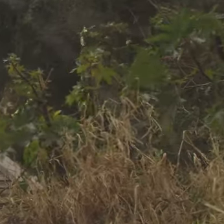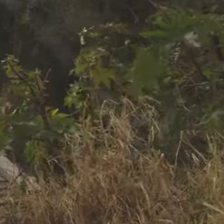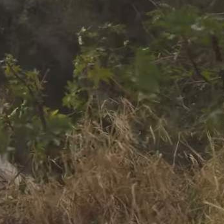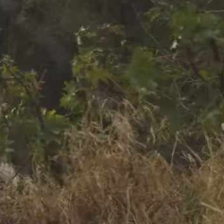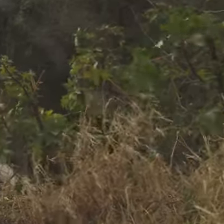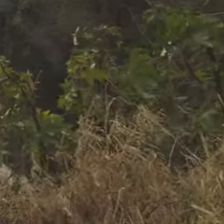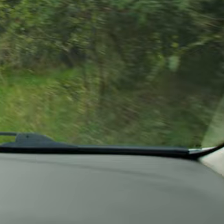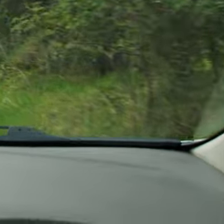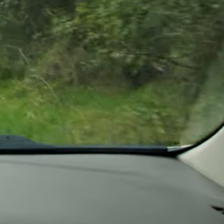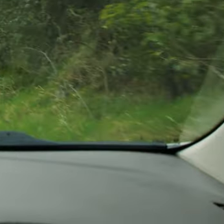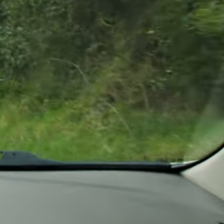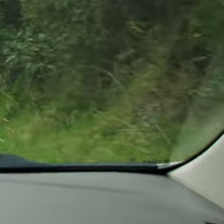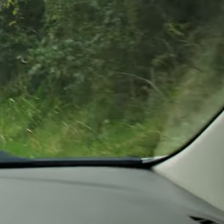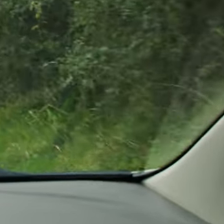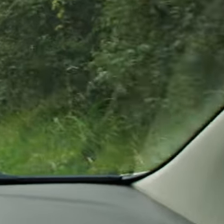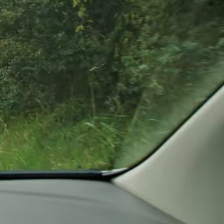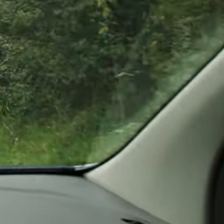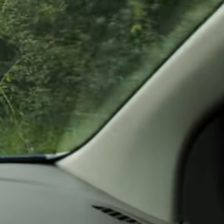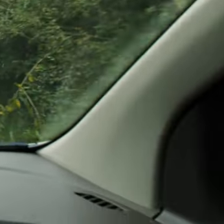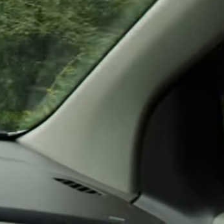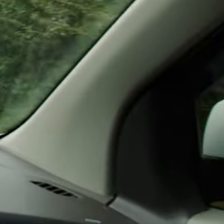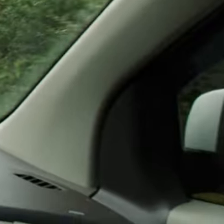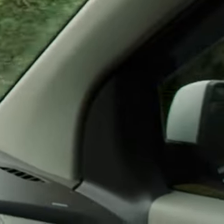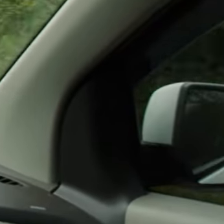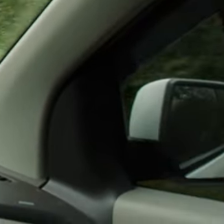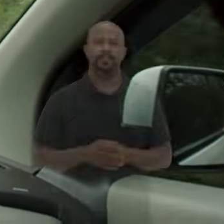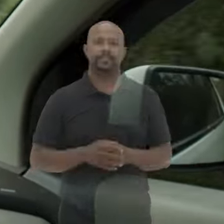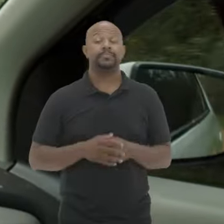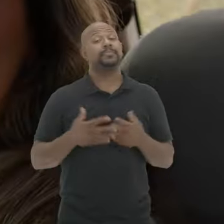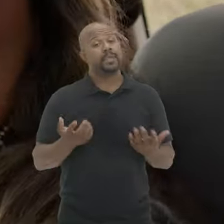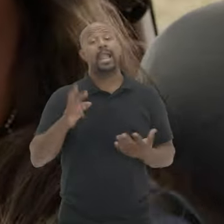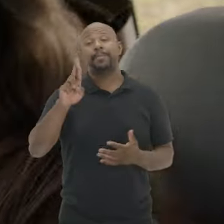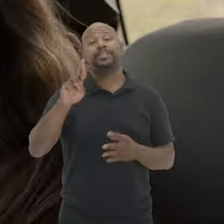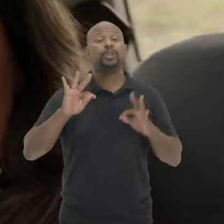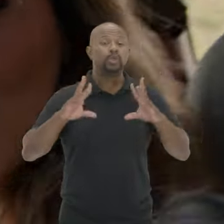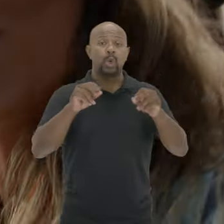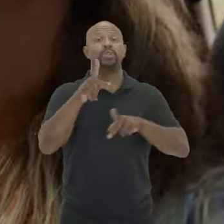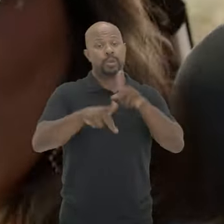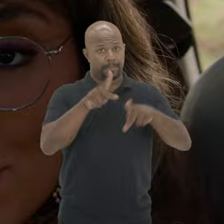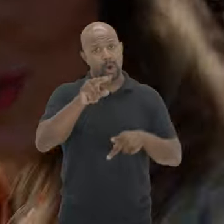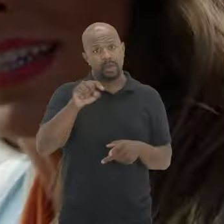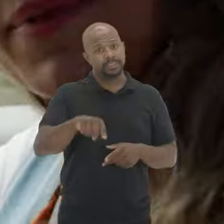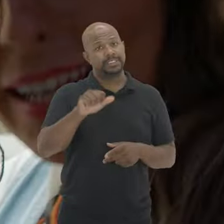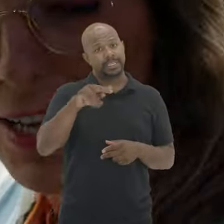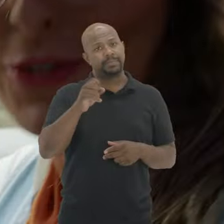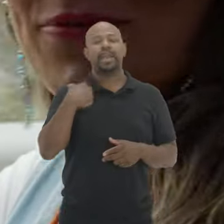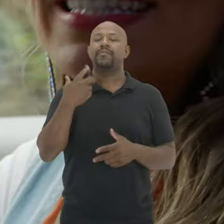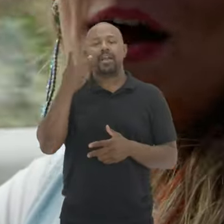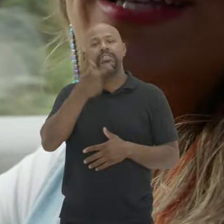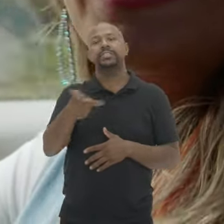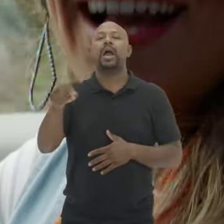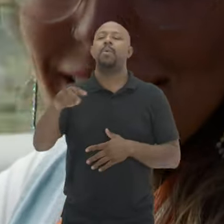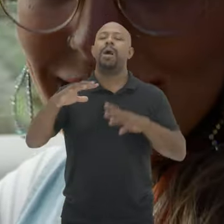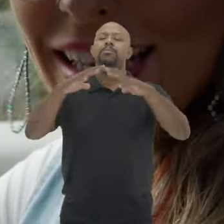madeira Seguem pela estrada De chão E passam por uma família Caminhando Manu fala para a câmera Dentro do carro Para representar Todos os povos De Santa Maria A gente